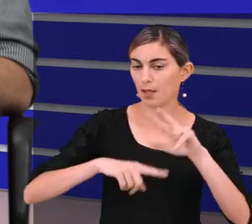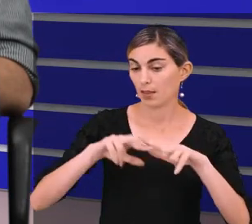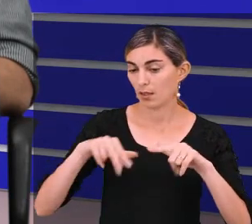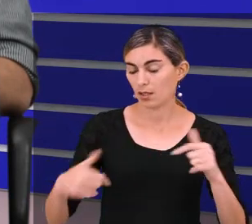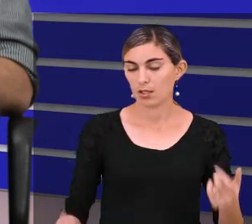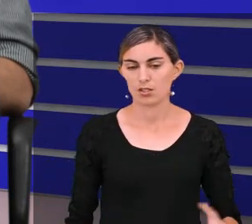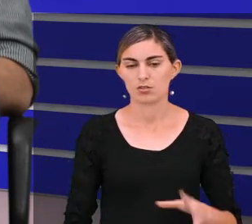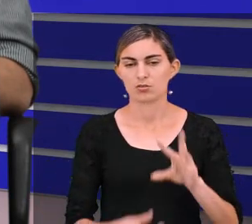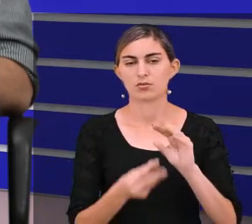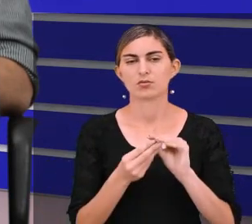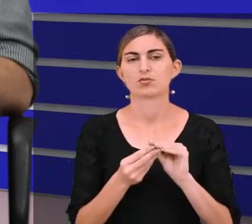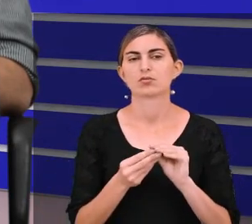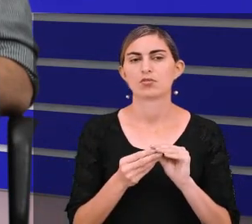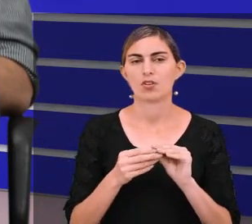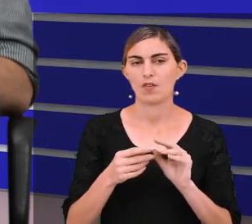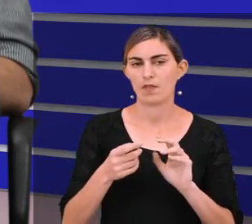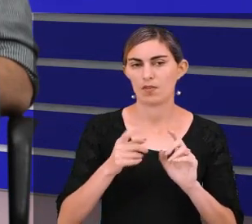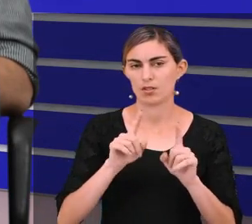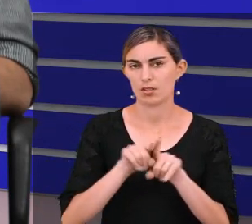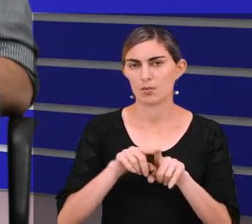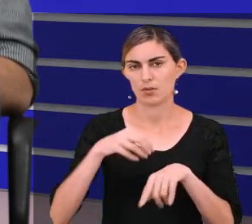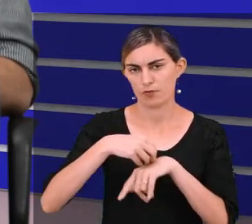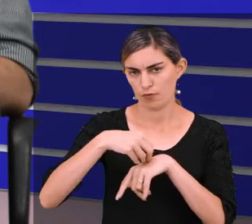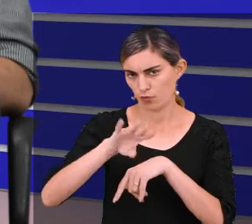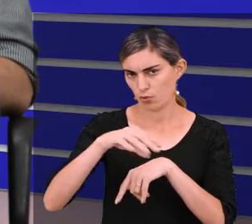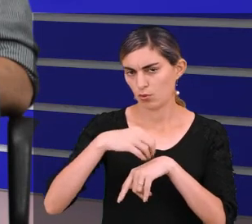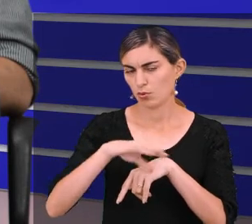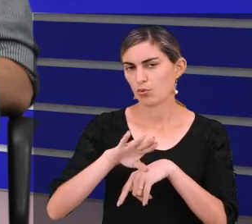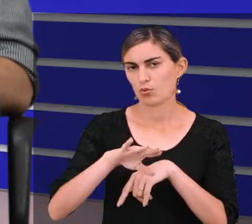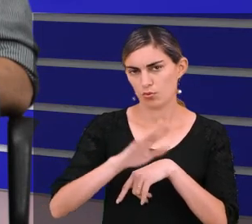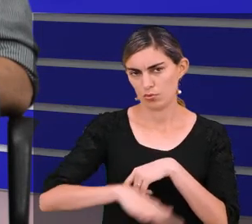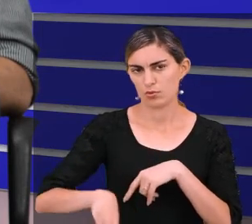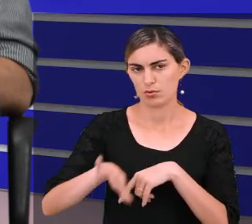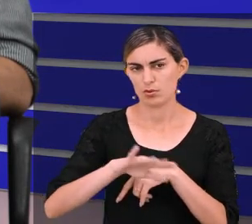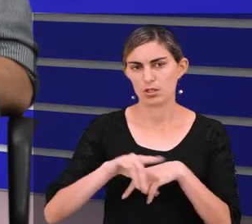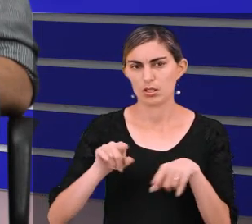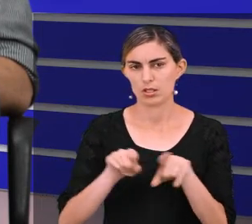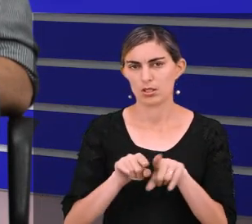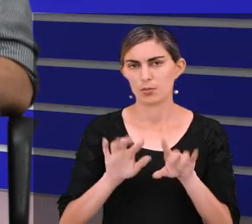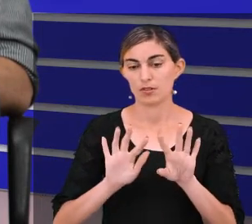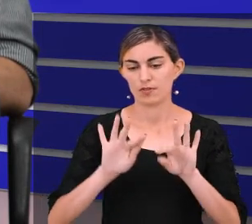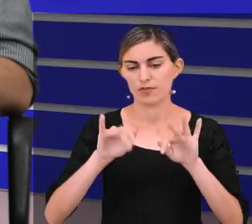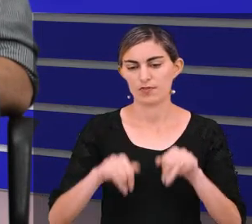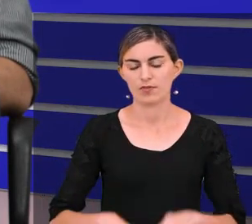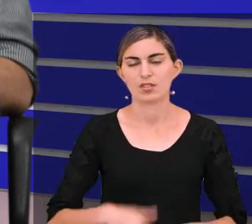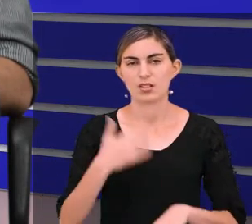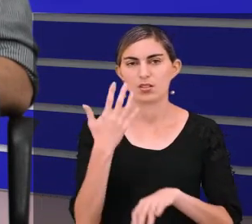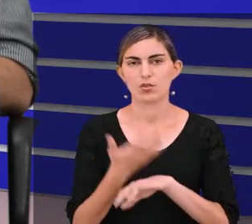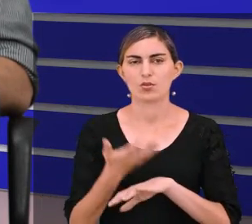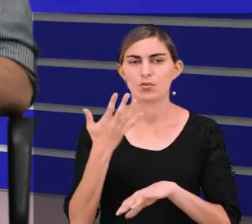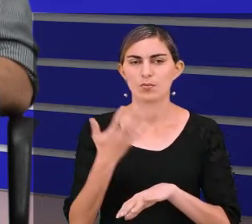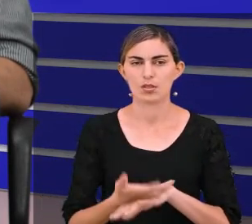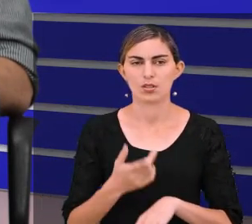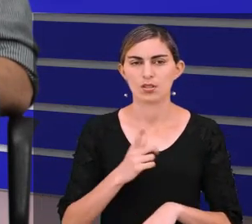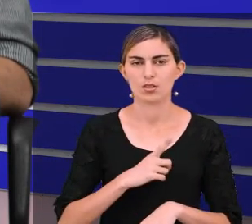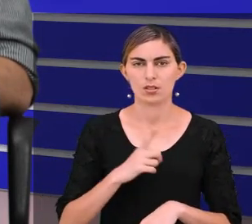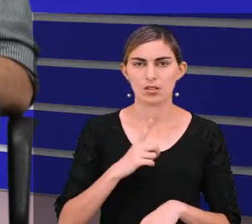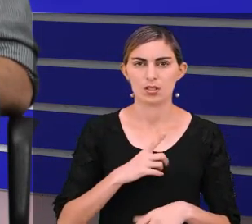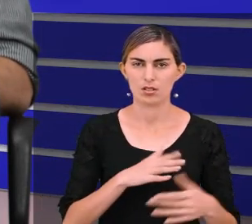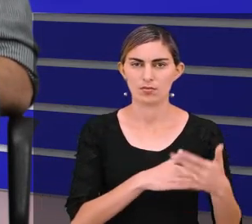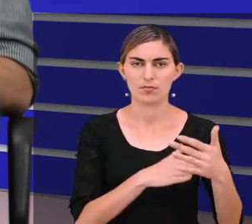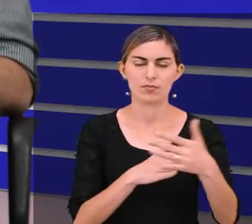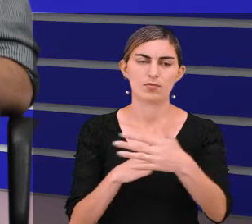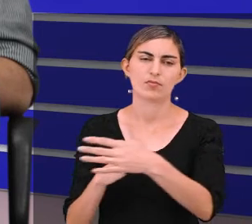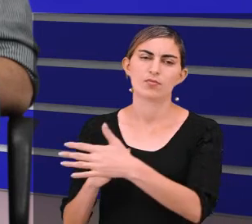materiais complementares que foram postados lá no ambiente e, ao final da competência, você terá um